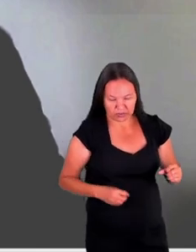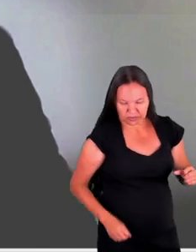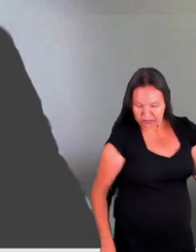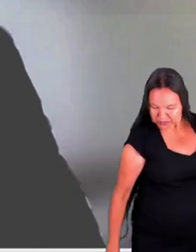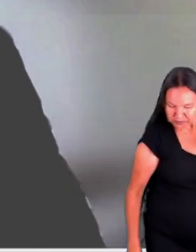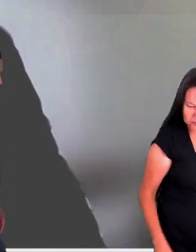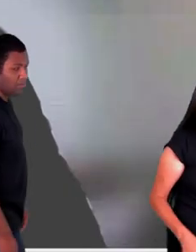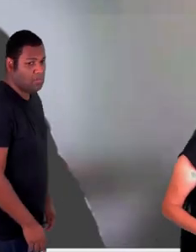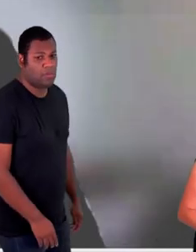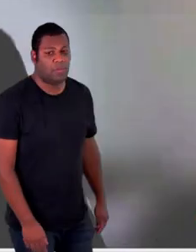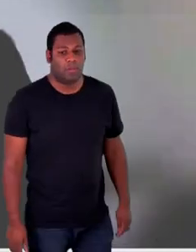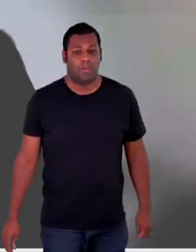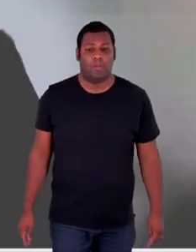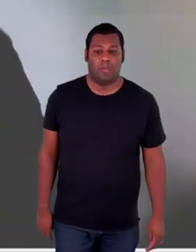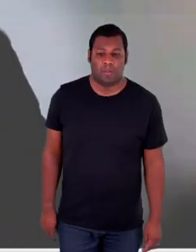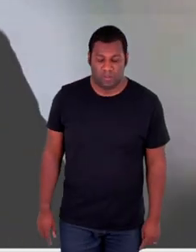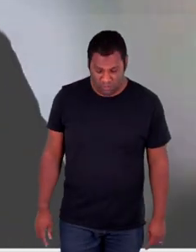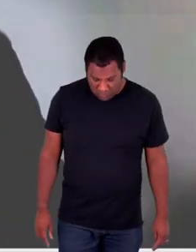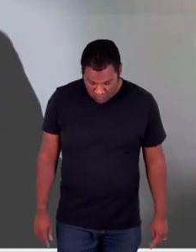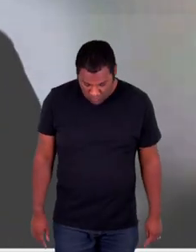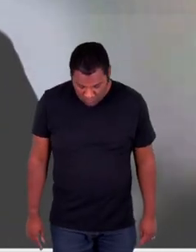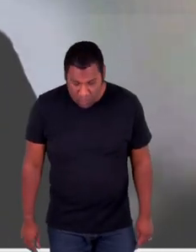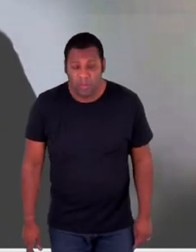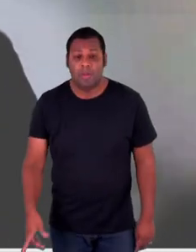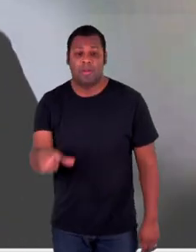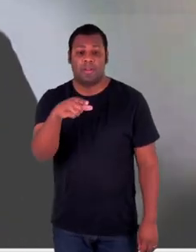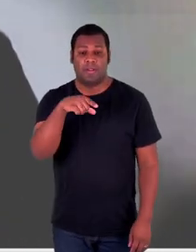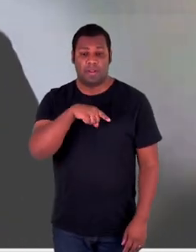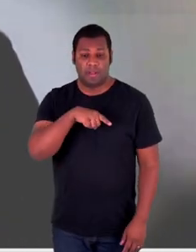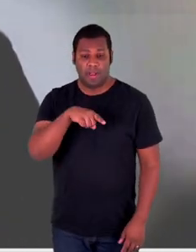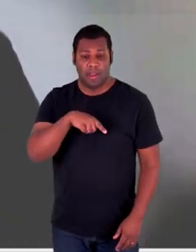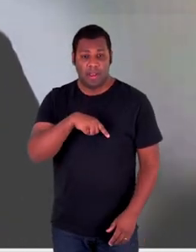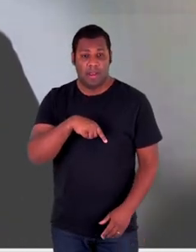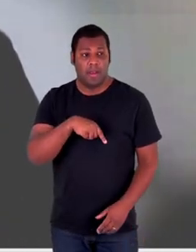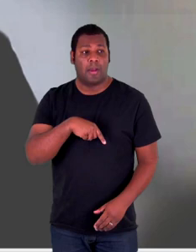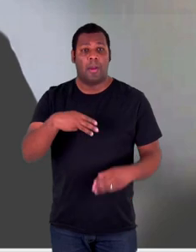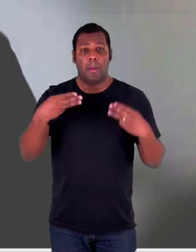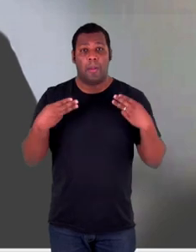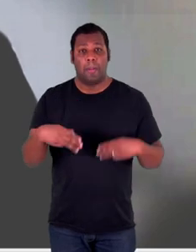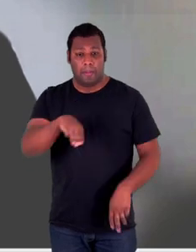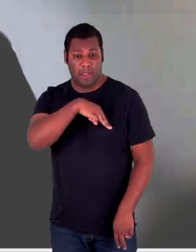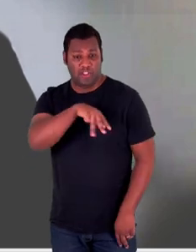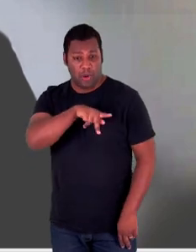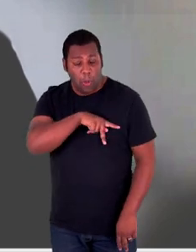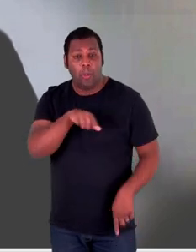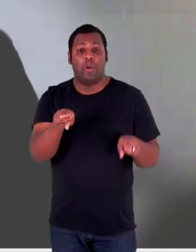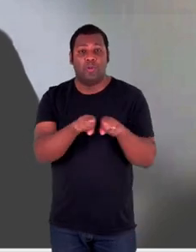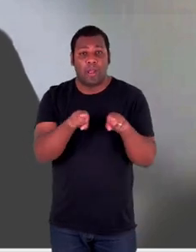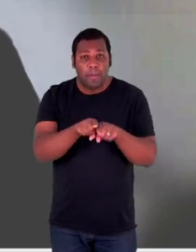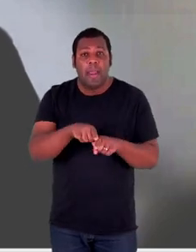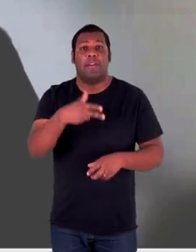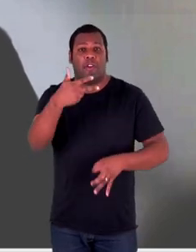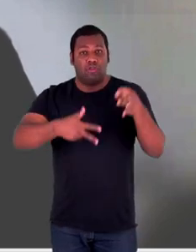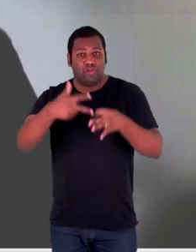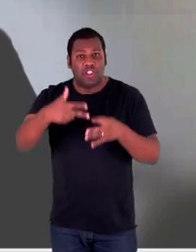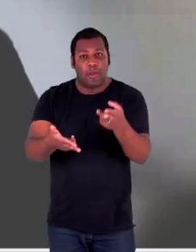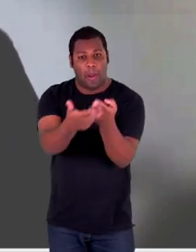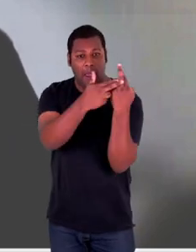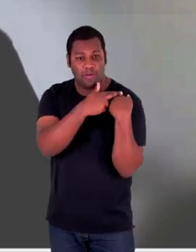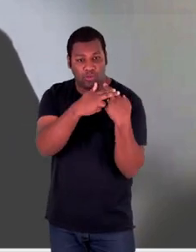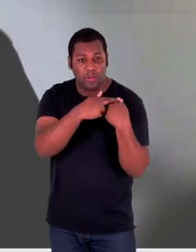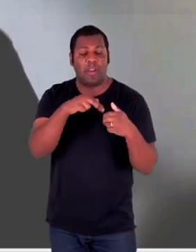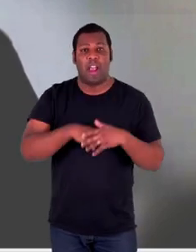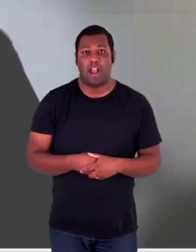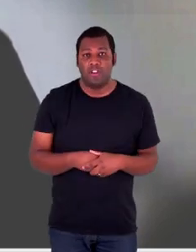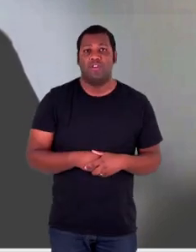incumbidos de fazê-lo, de fato, se encontram dentro do próprio Ministério Público e do Poder Judiciário. essa concorrência